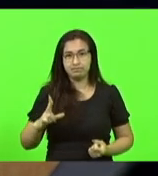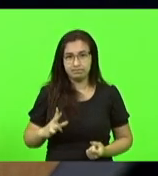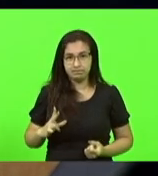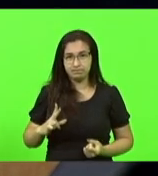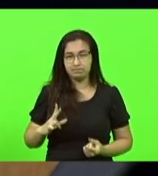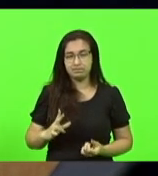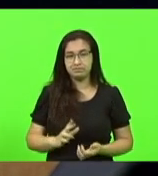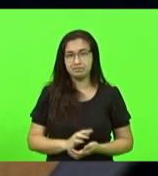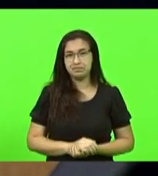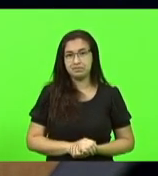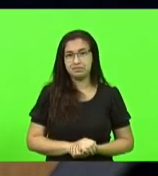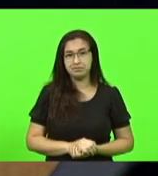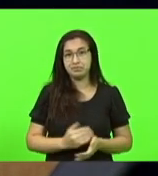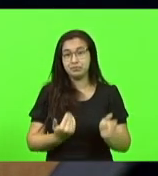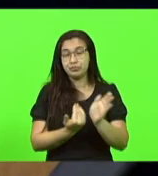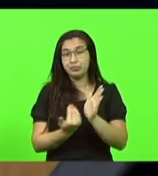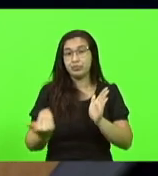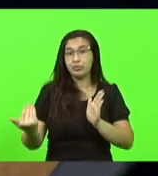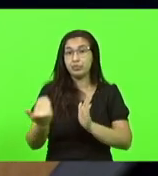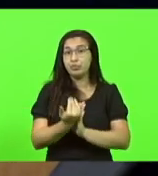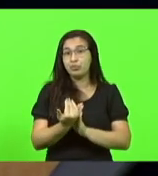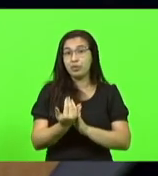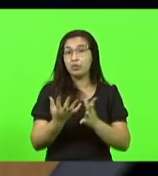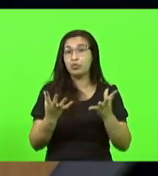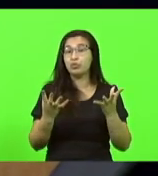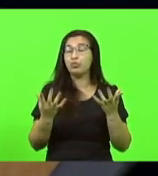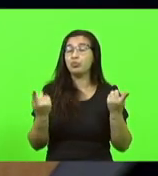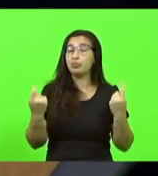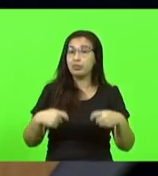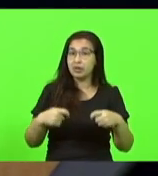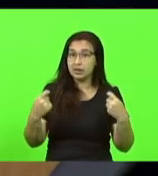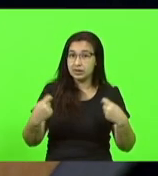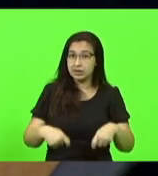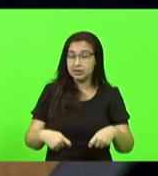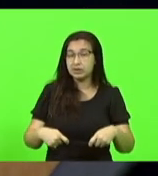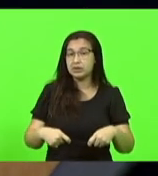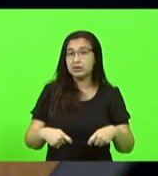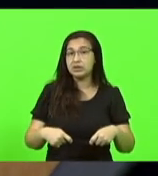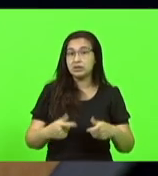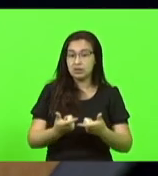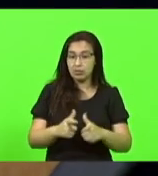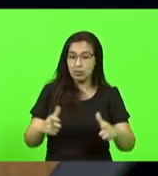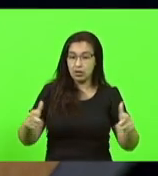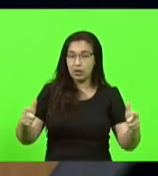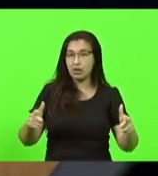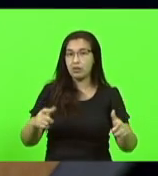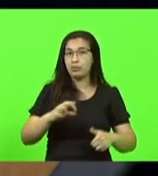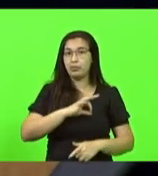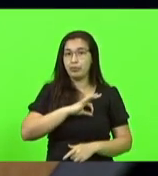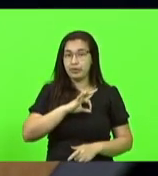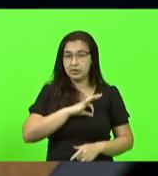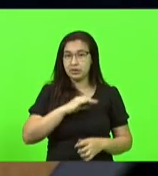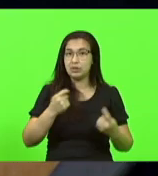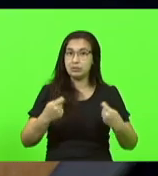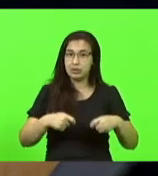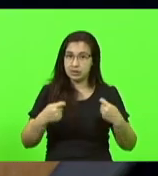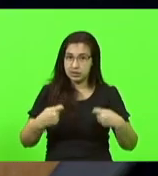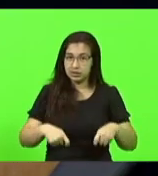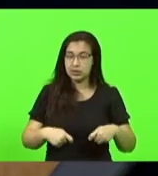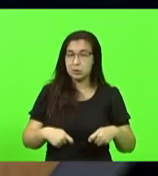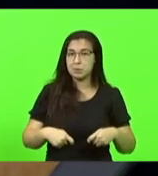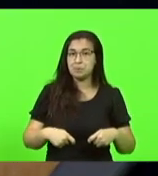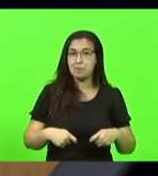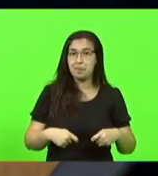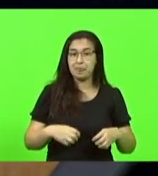o aumento de efetivo é muito importante, na maioria dos nossos municípios, temos